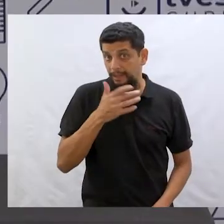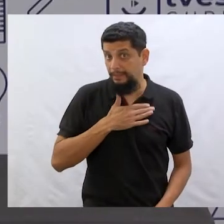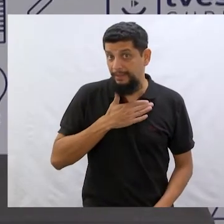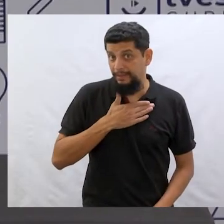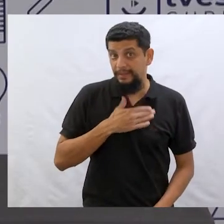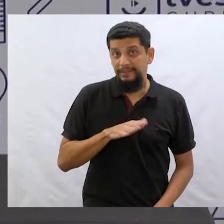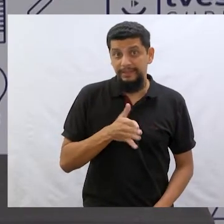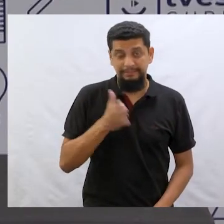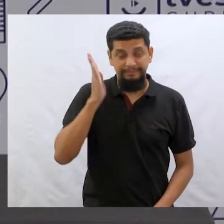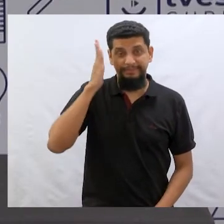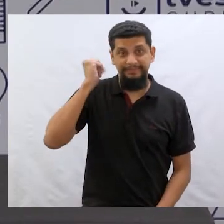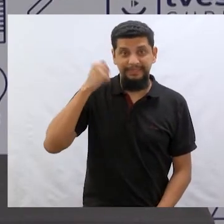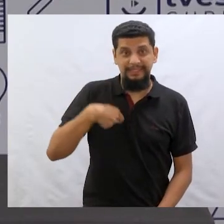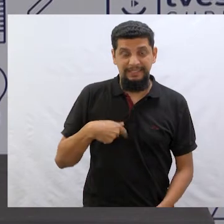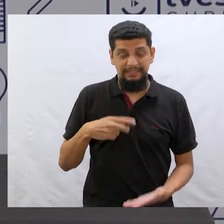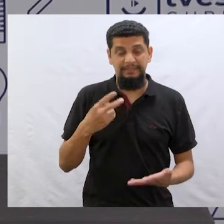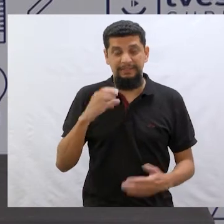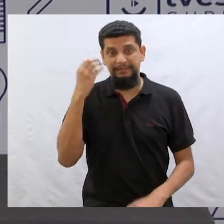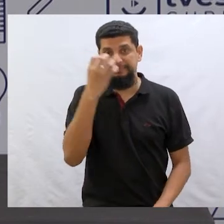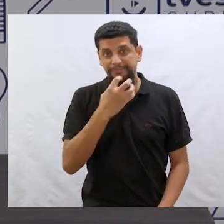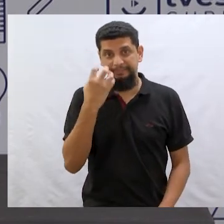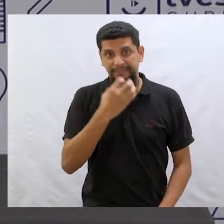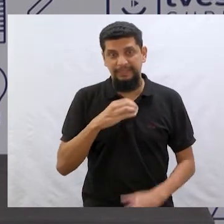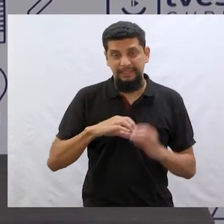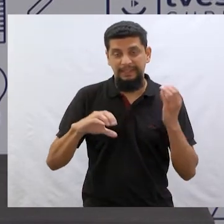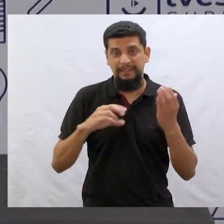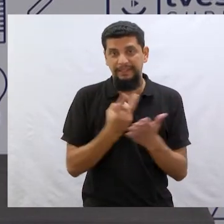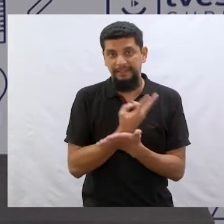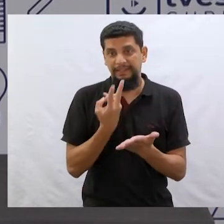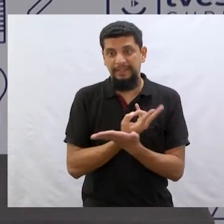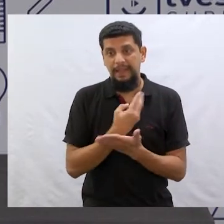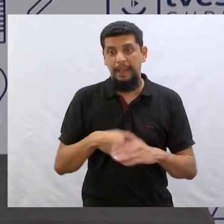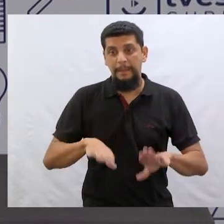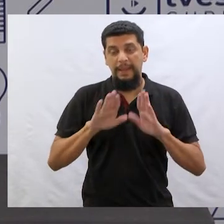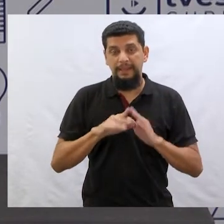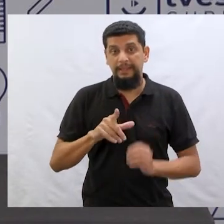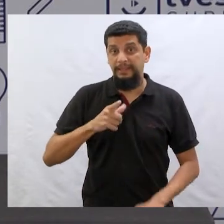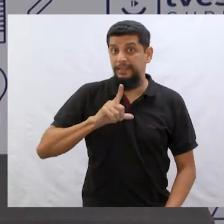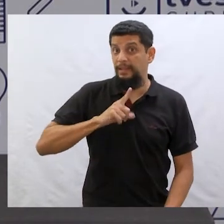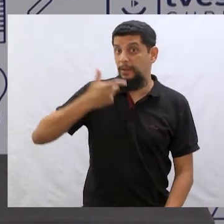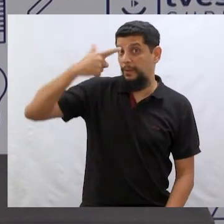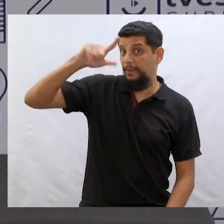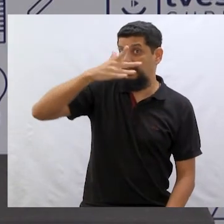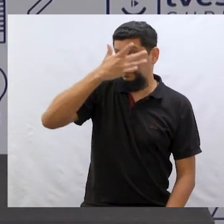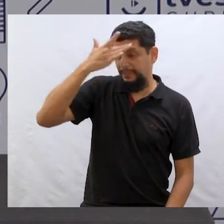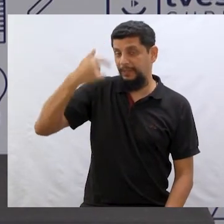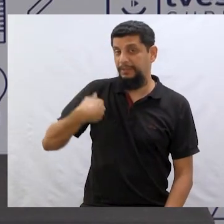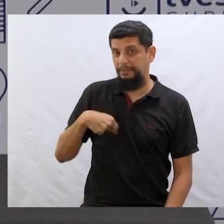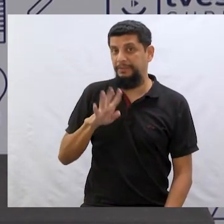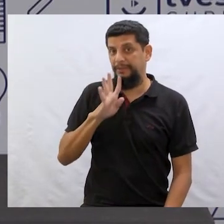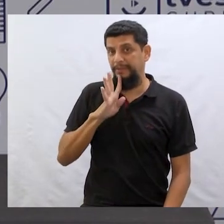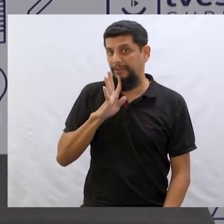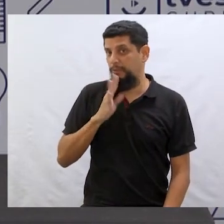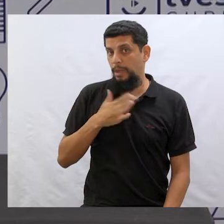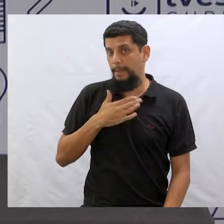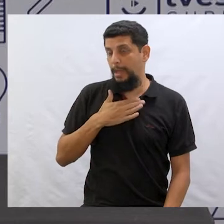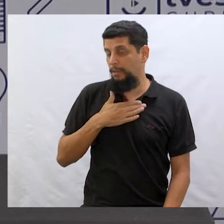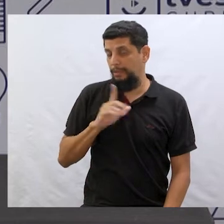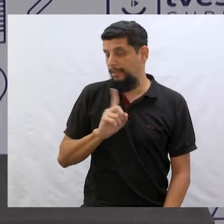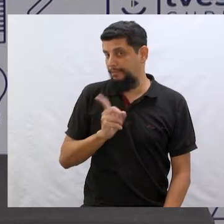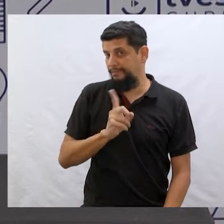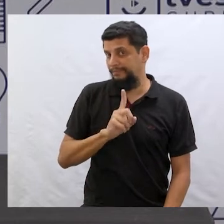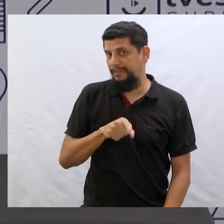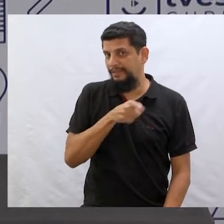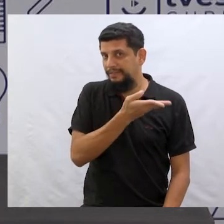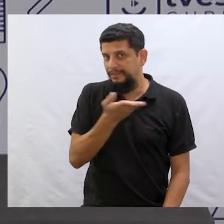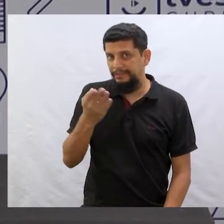Não ri de mim, tá? Eu sei que eu cantei errado ali. Mas eu já falei que eu estou representando outras pessoas que eu conheço. Não é